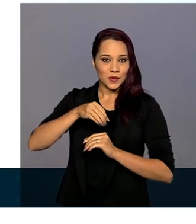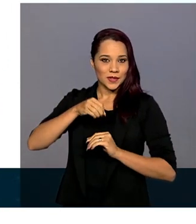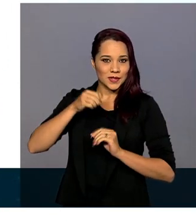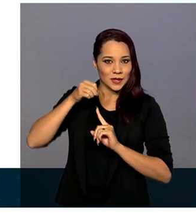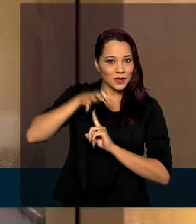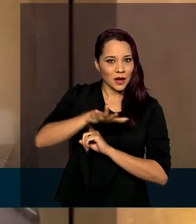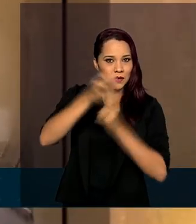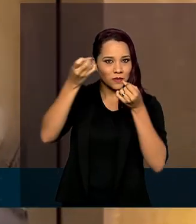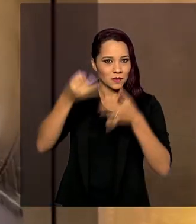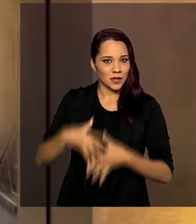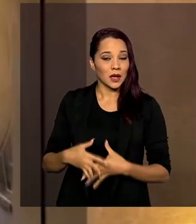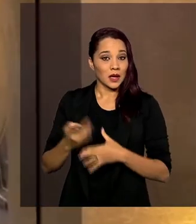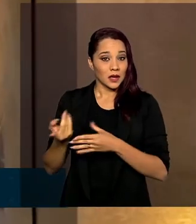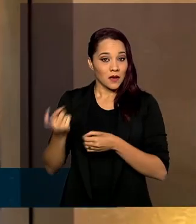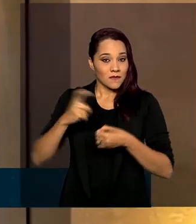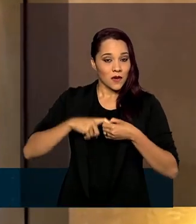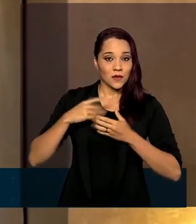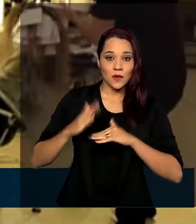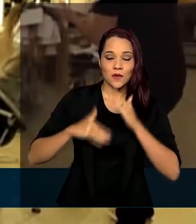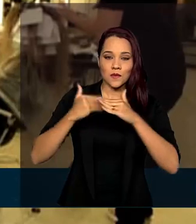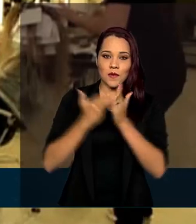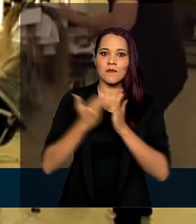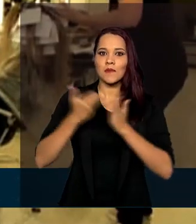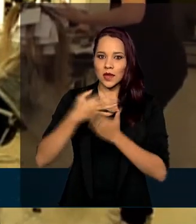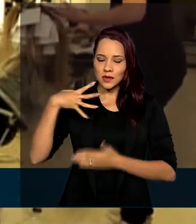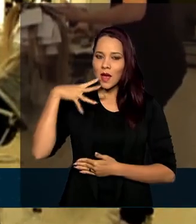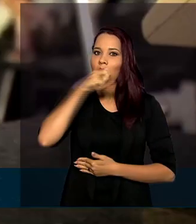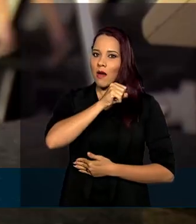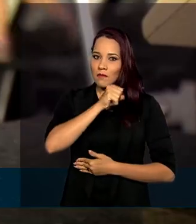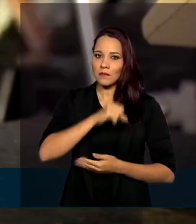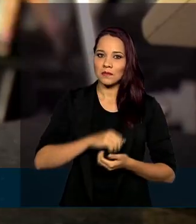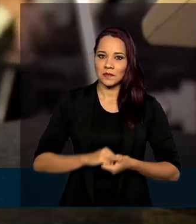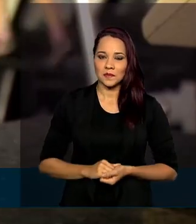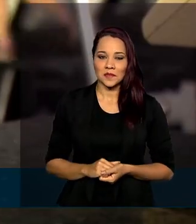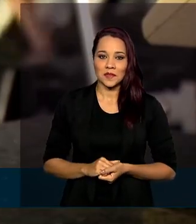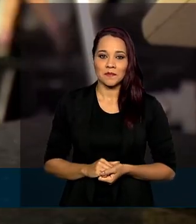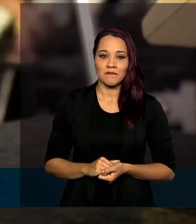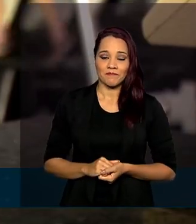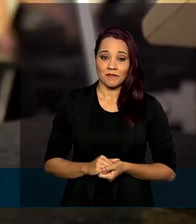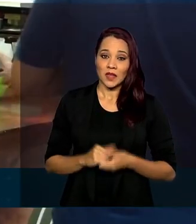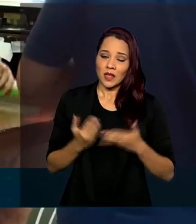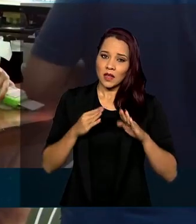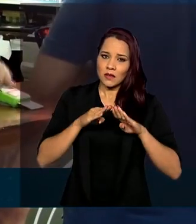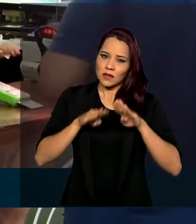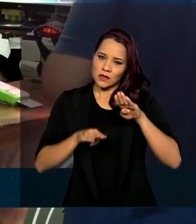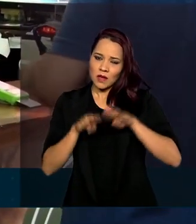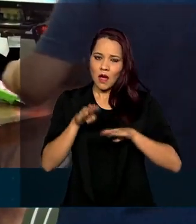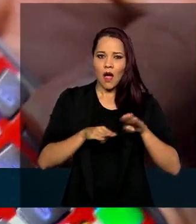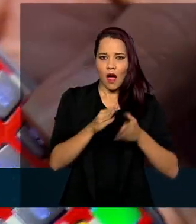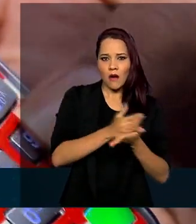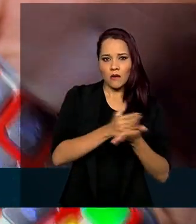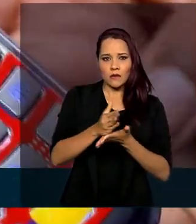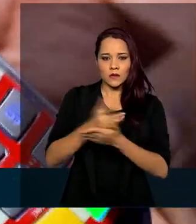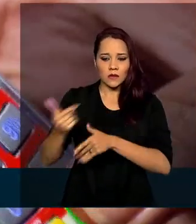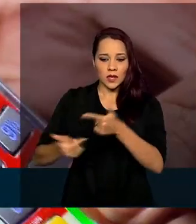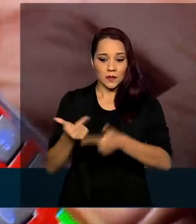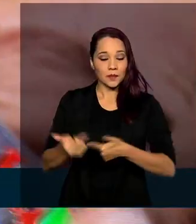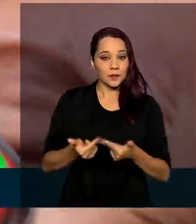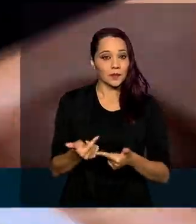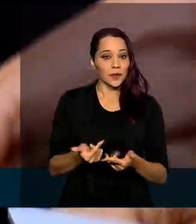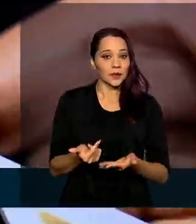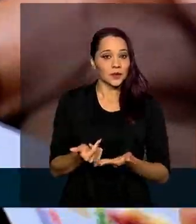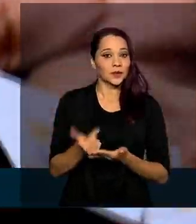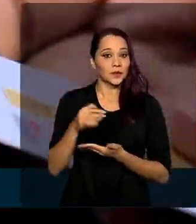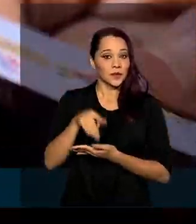a retomada da economia está mais rápida do que o esperado, ainda que desigual para algumas atividades. De